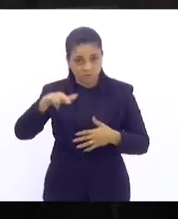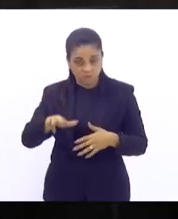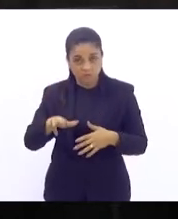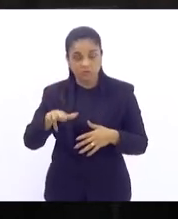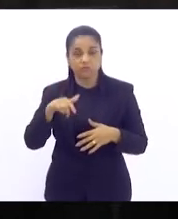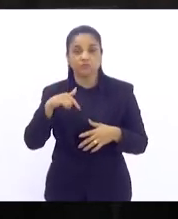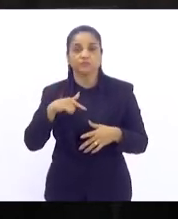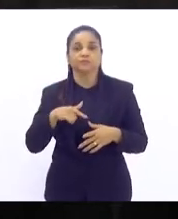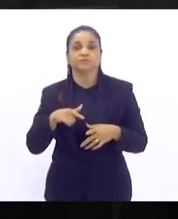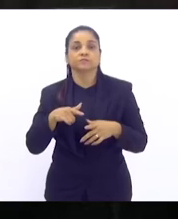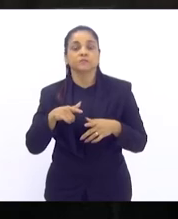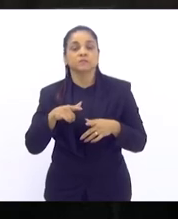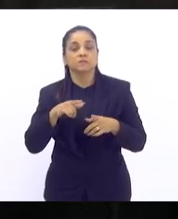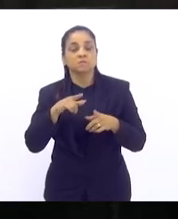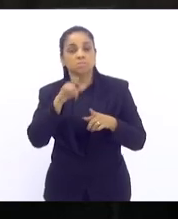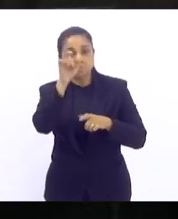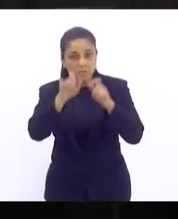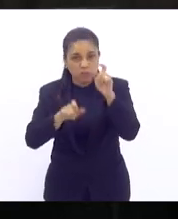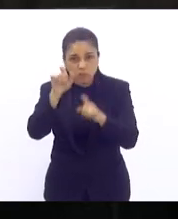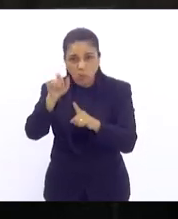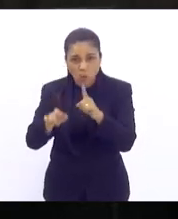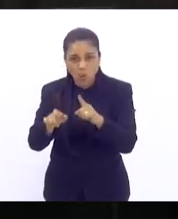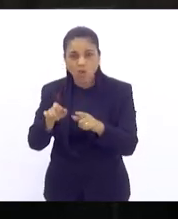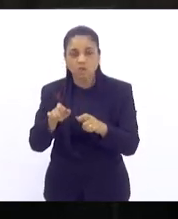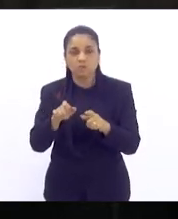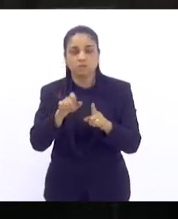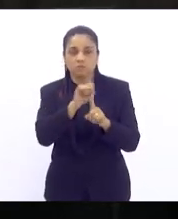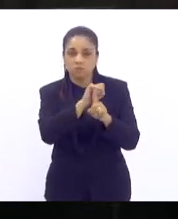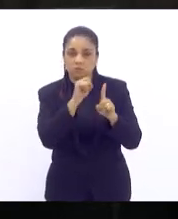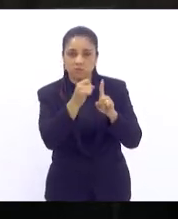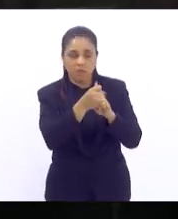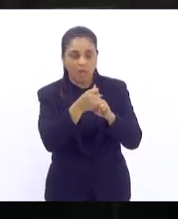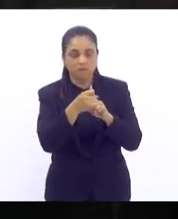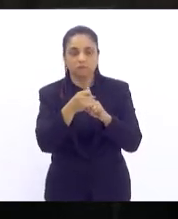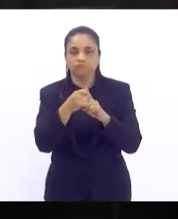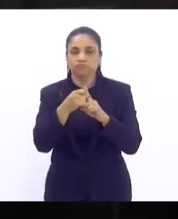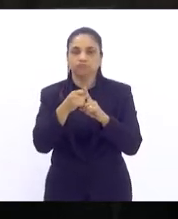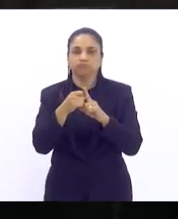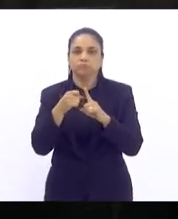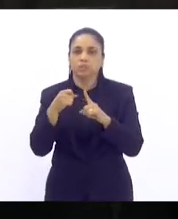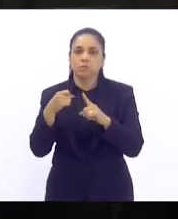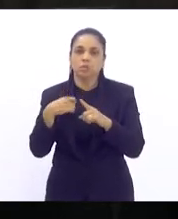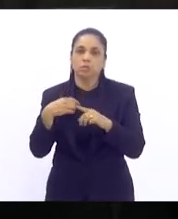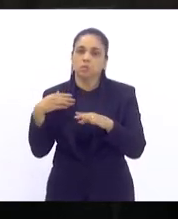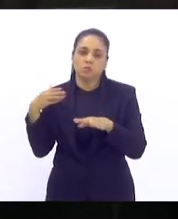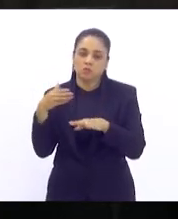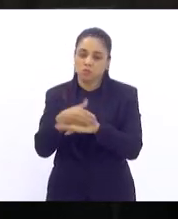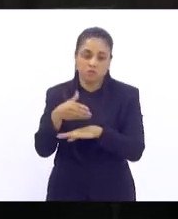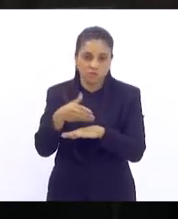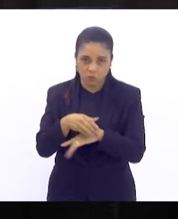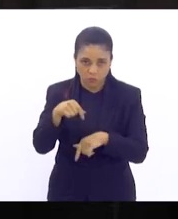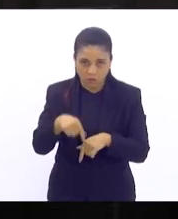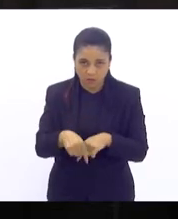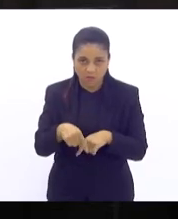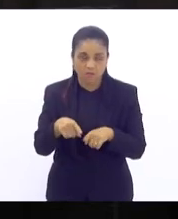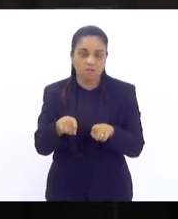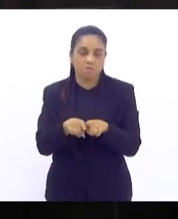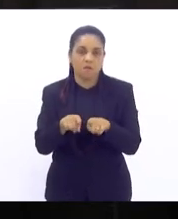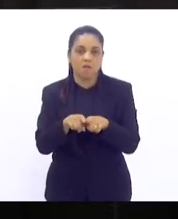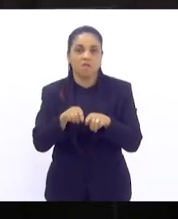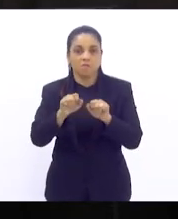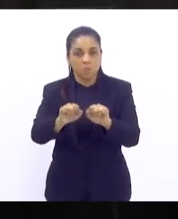sociais que ainda não frequentam essa casa foi uma audiência pública também